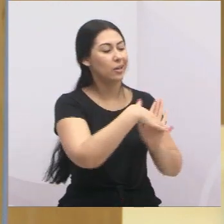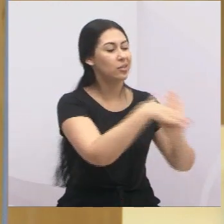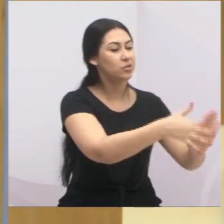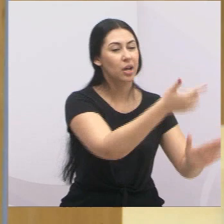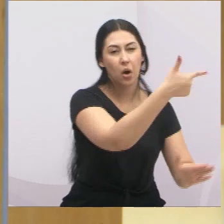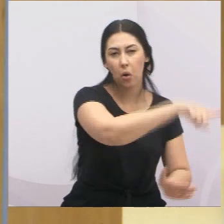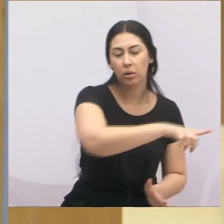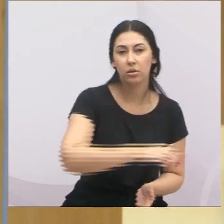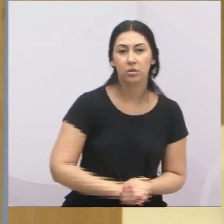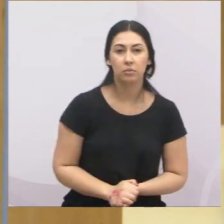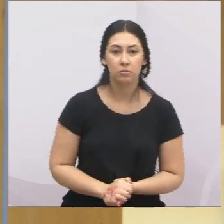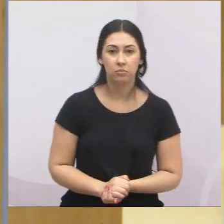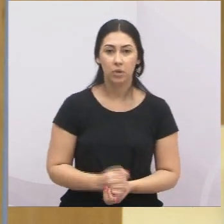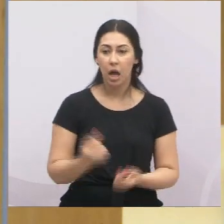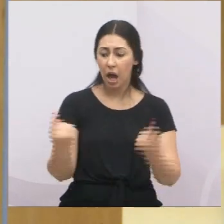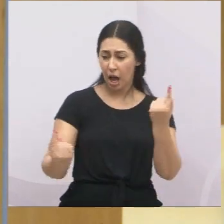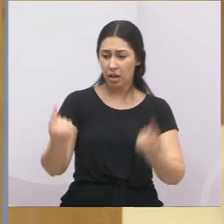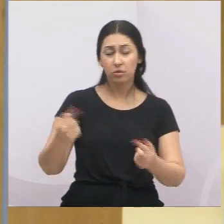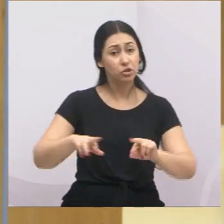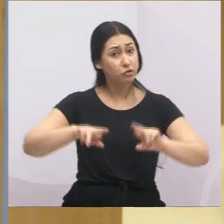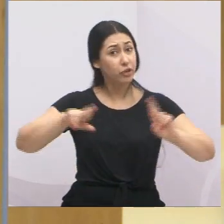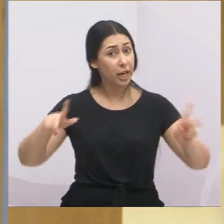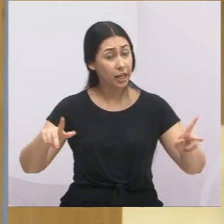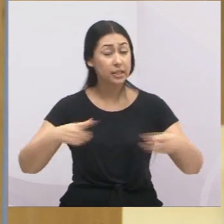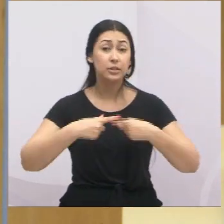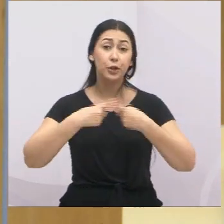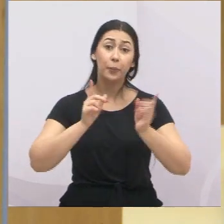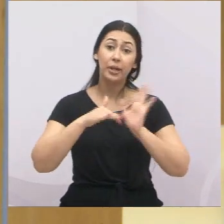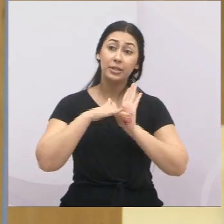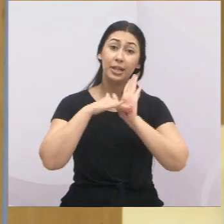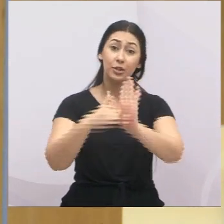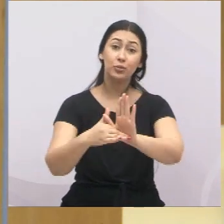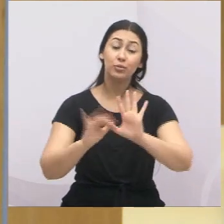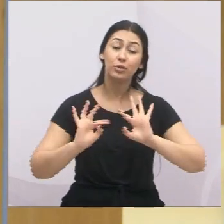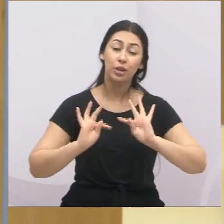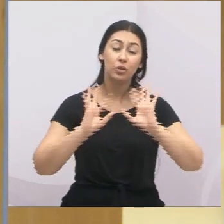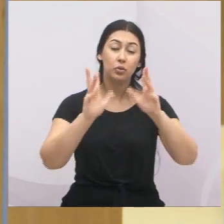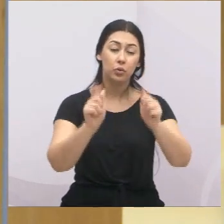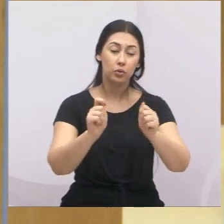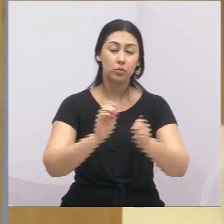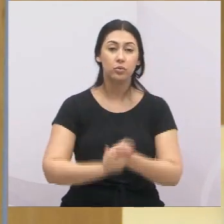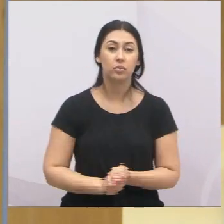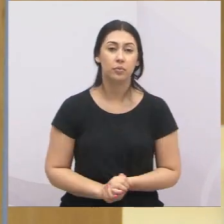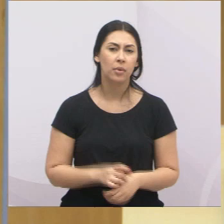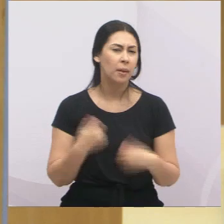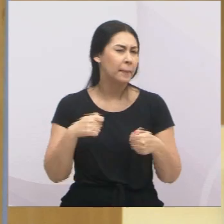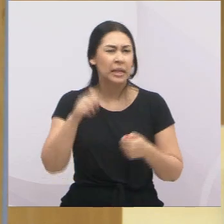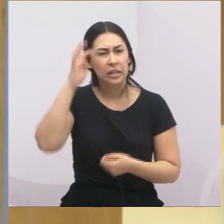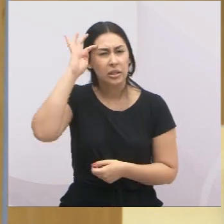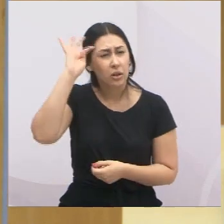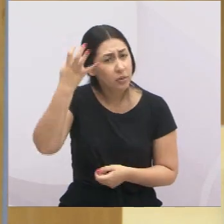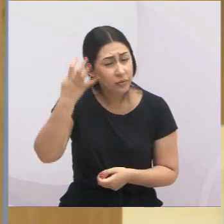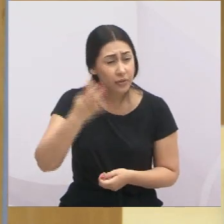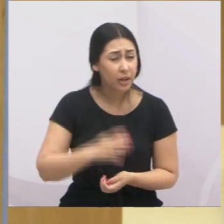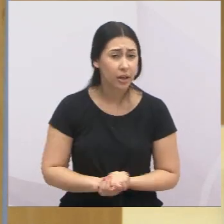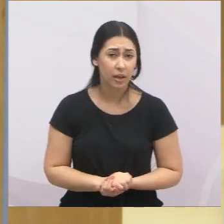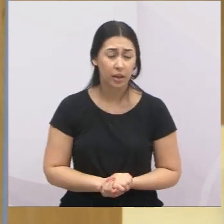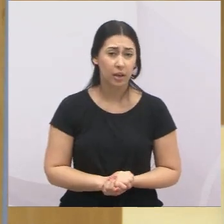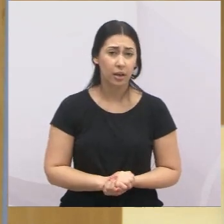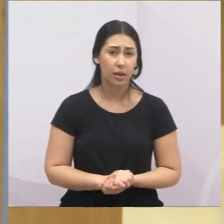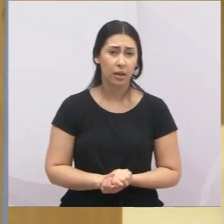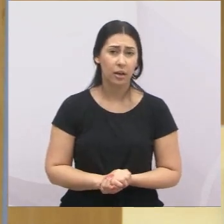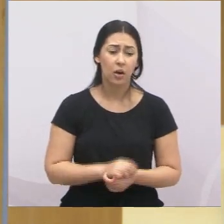funcione, é que a gente tenha realmente alguma coisa que funcione e que a gente possa aí salvar